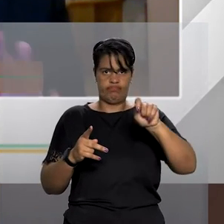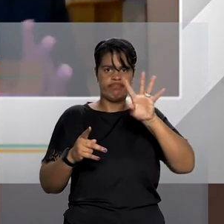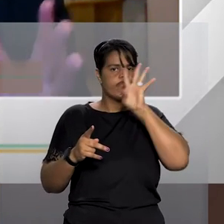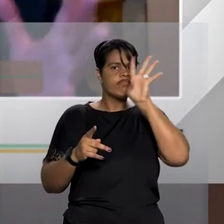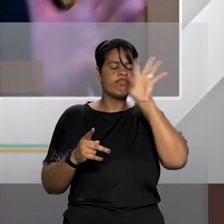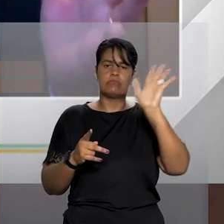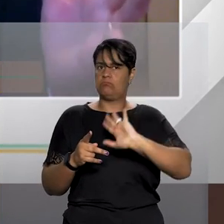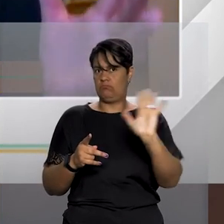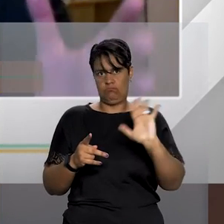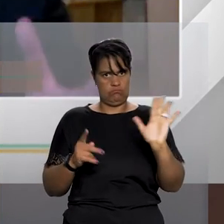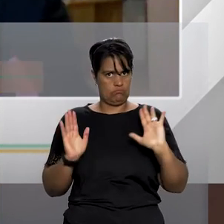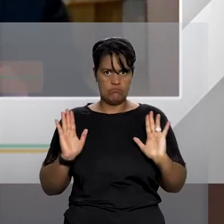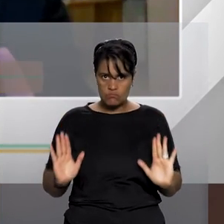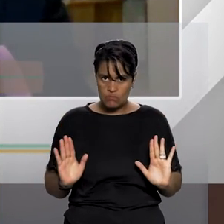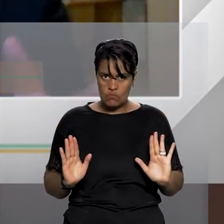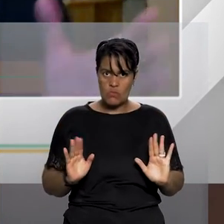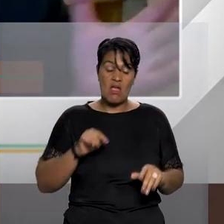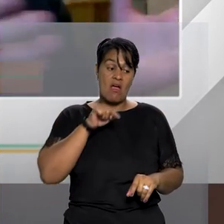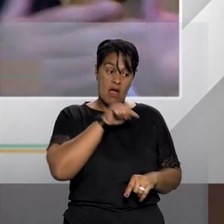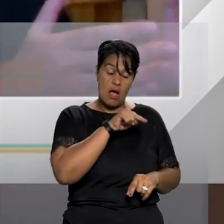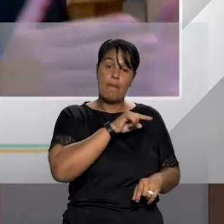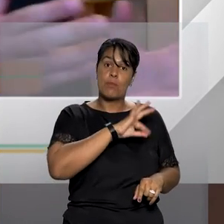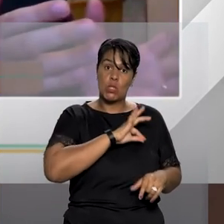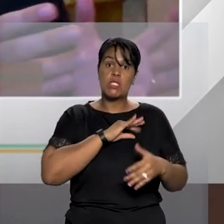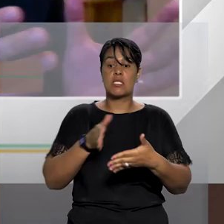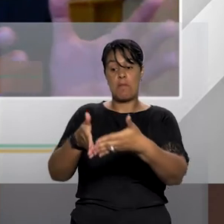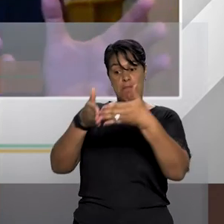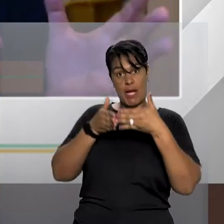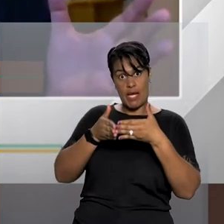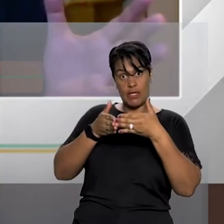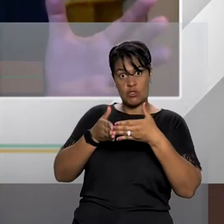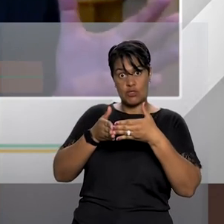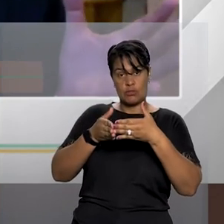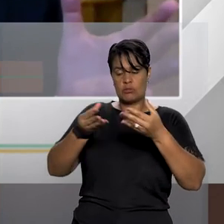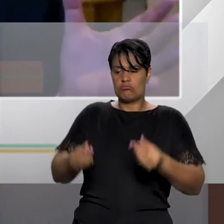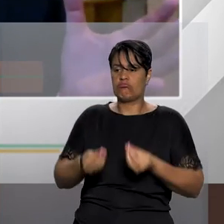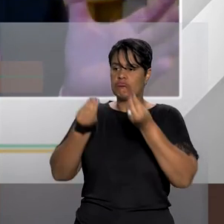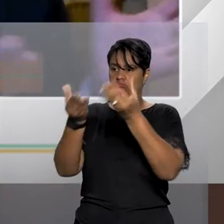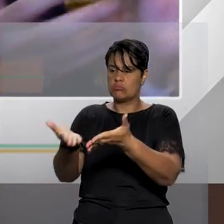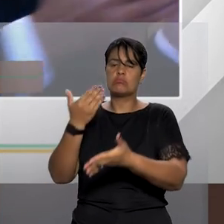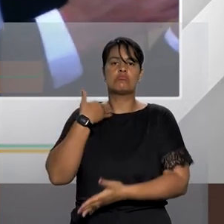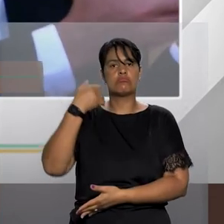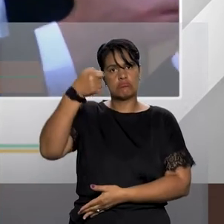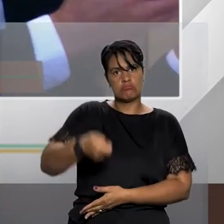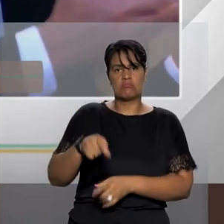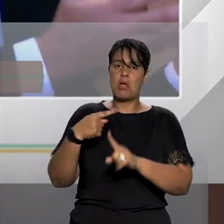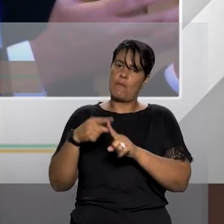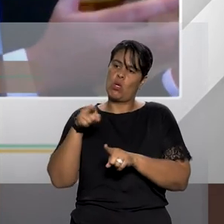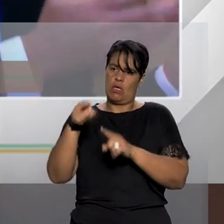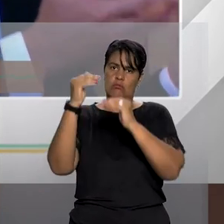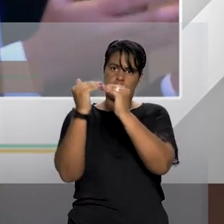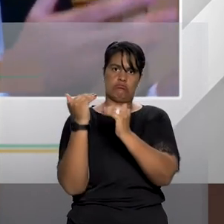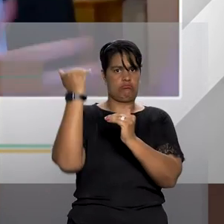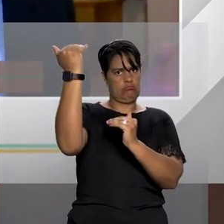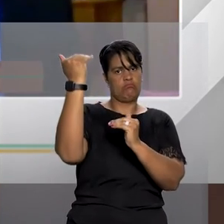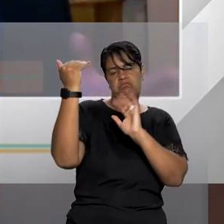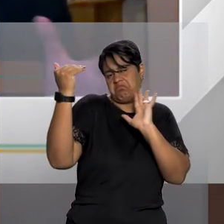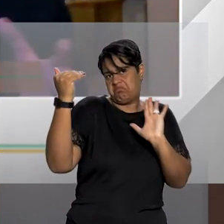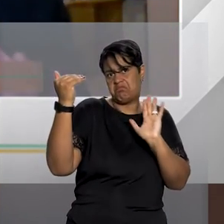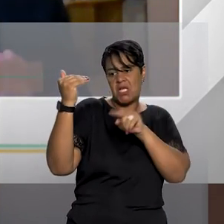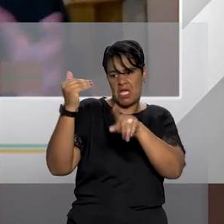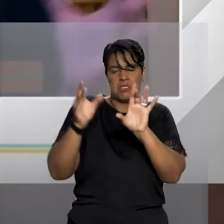protetiva. Então ele faz o pedido e encaminha para o juiz porque eu tenho a presunção de que tem um juiz ali do lado